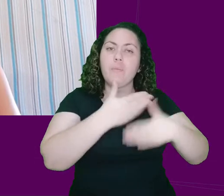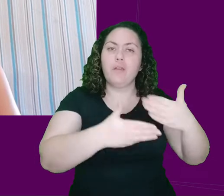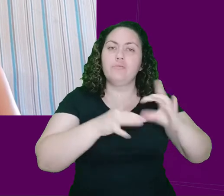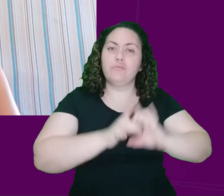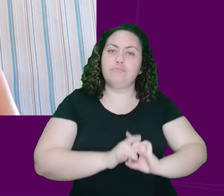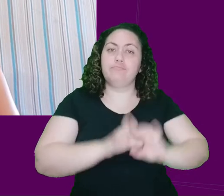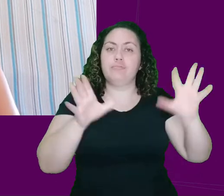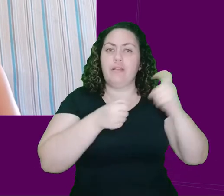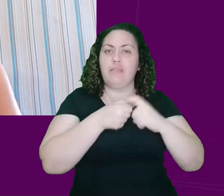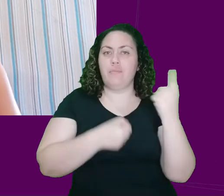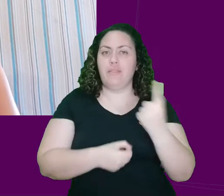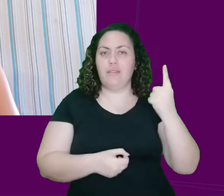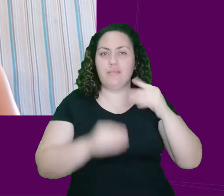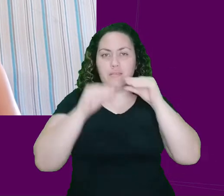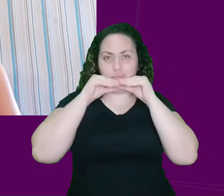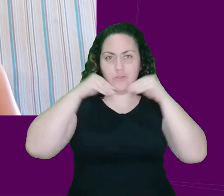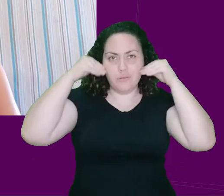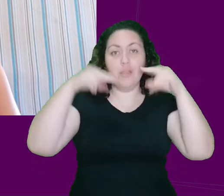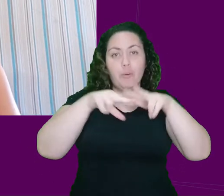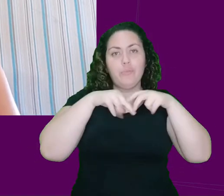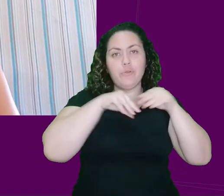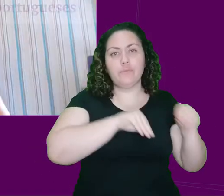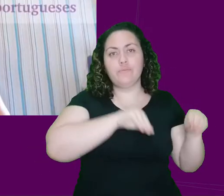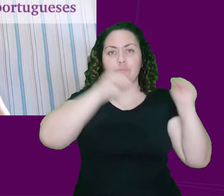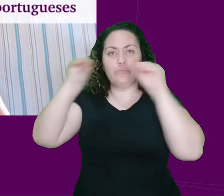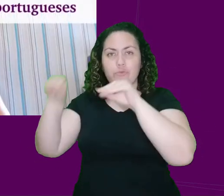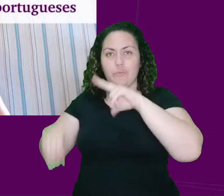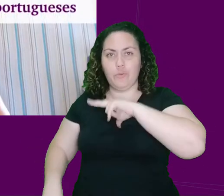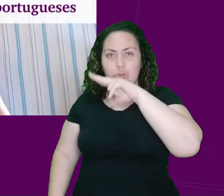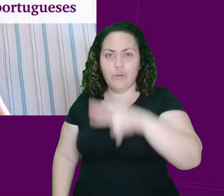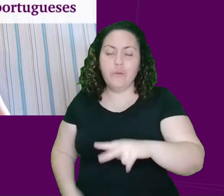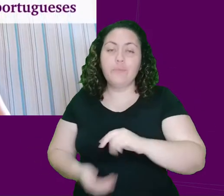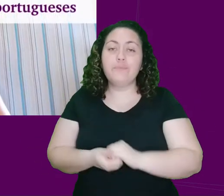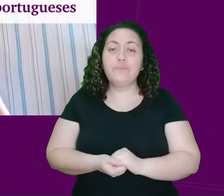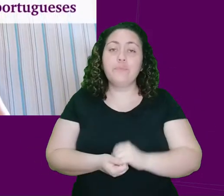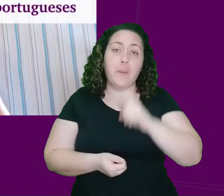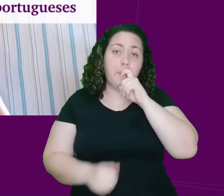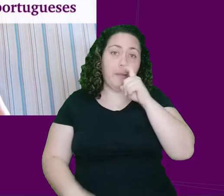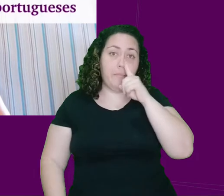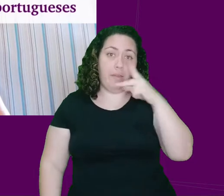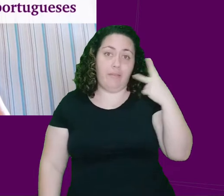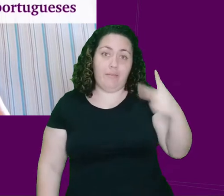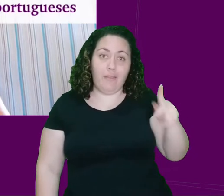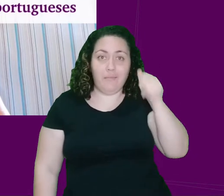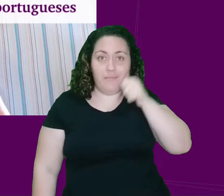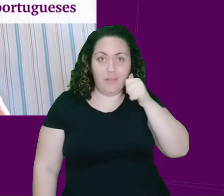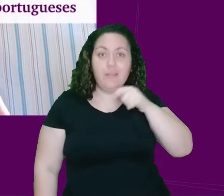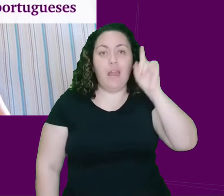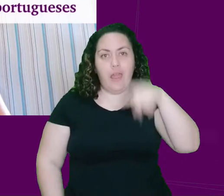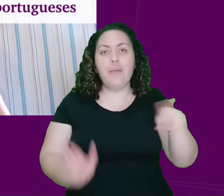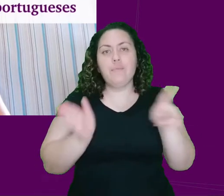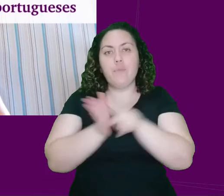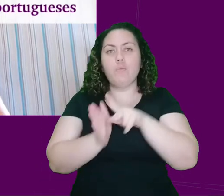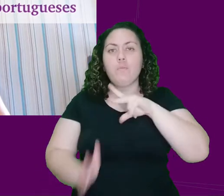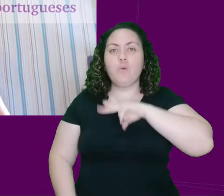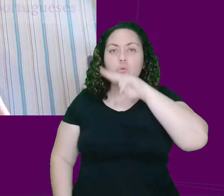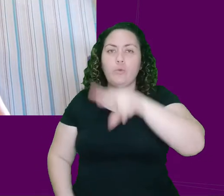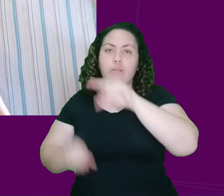e, com isso, ela teve que ir embora para Portugal. Os pais dela eram colonos portugueses,